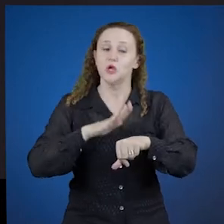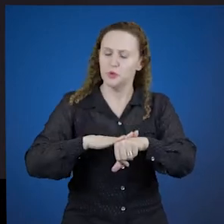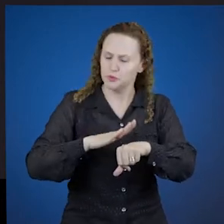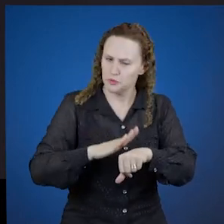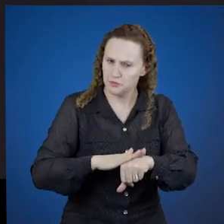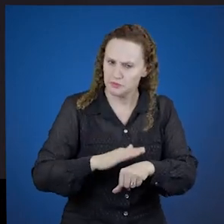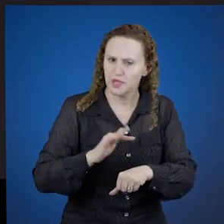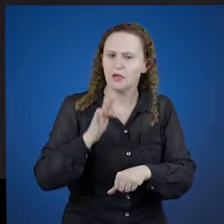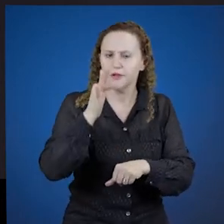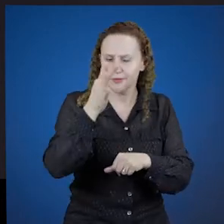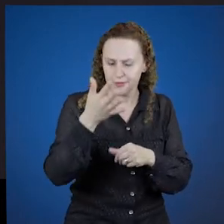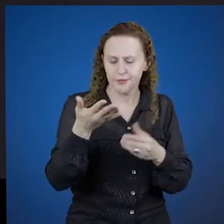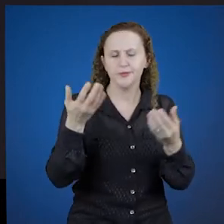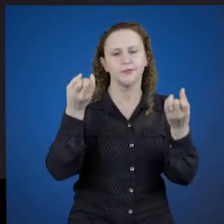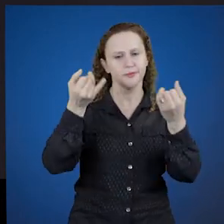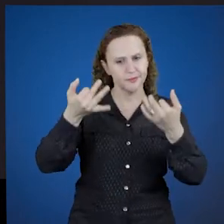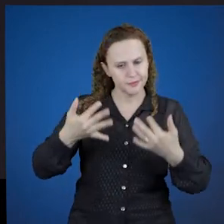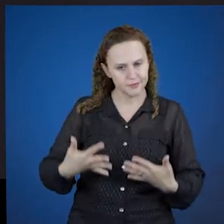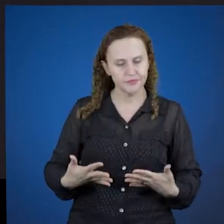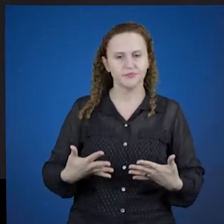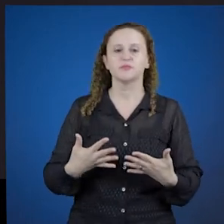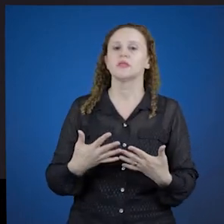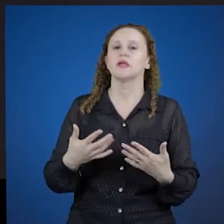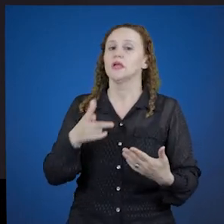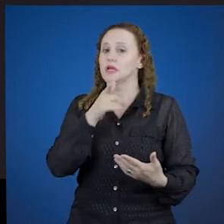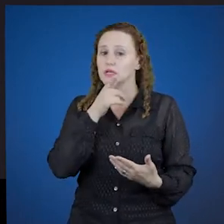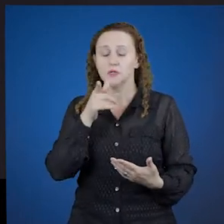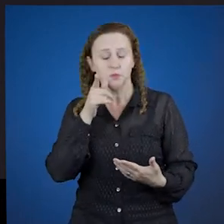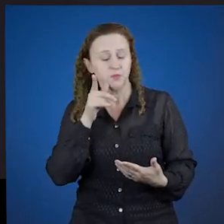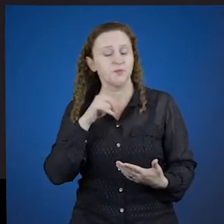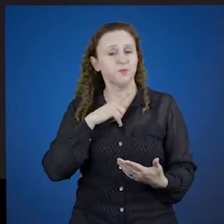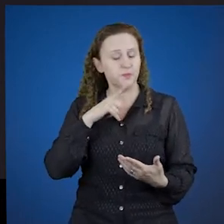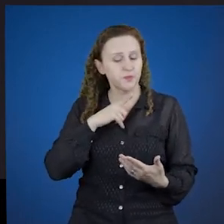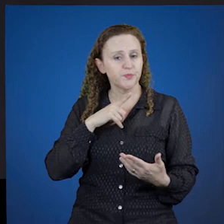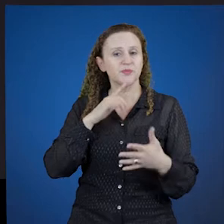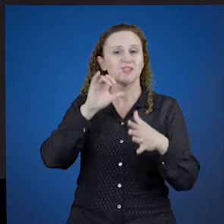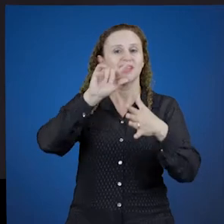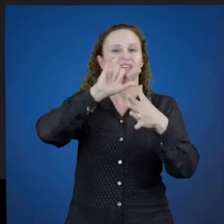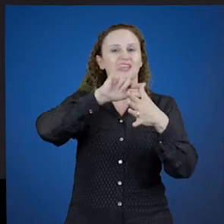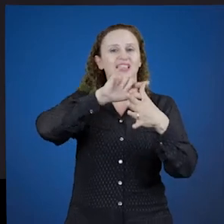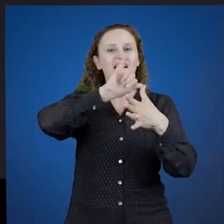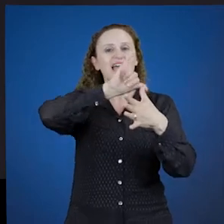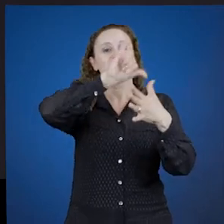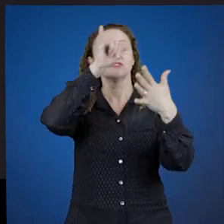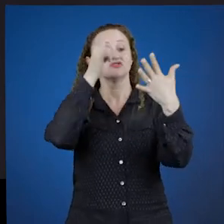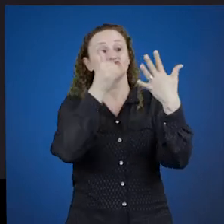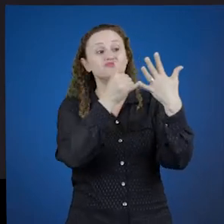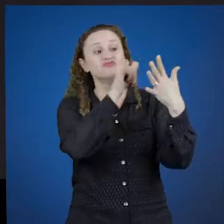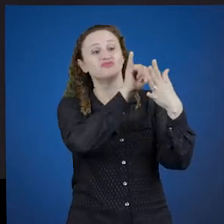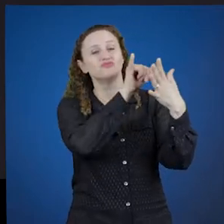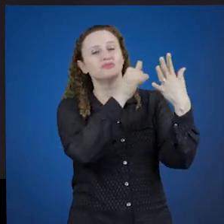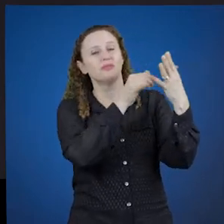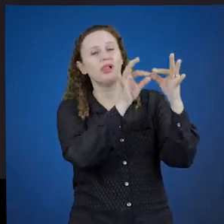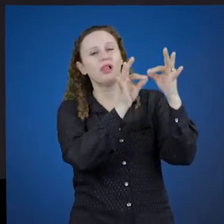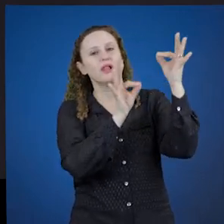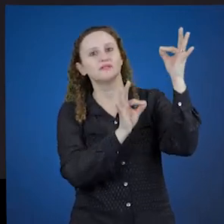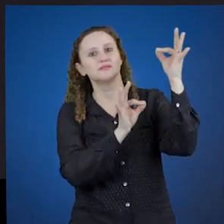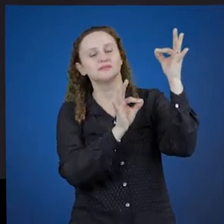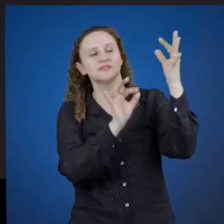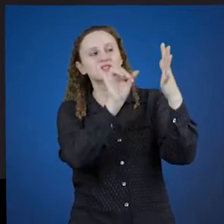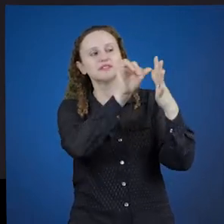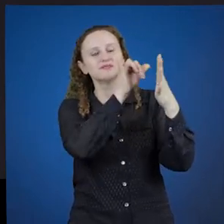nós explicaremos isso com mais detalhes. Em latim, existem as vogais que são longas e as